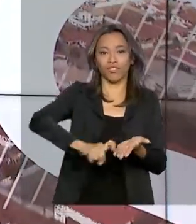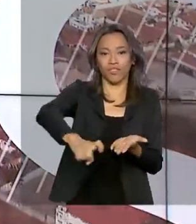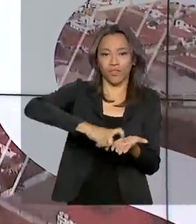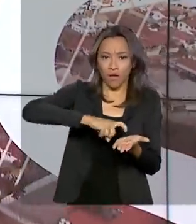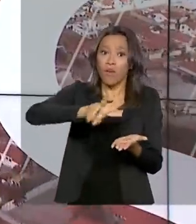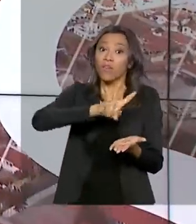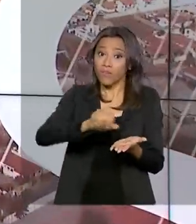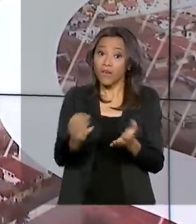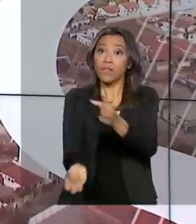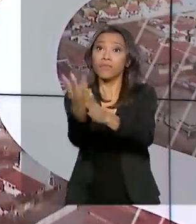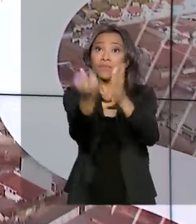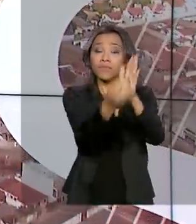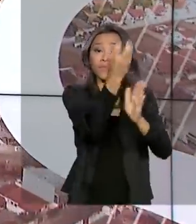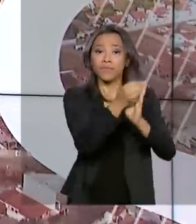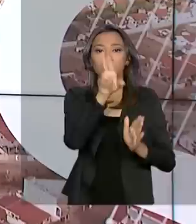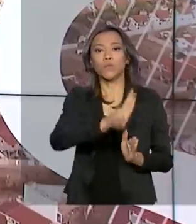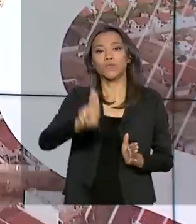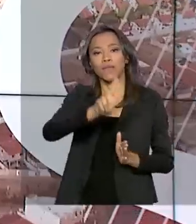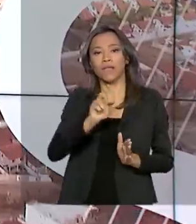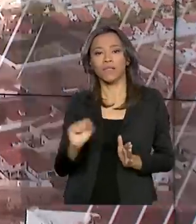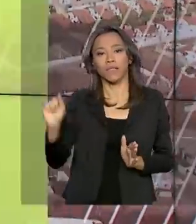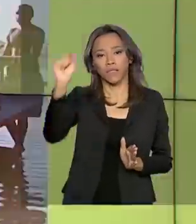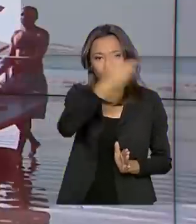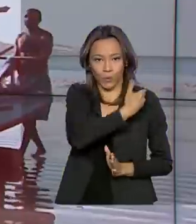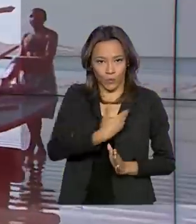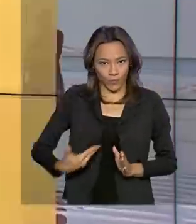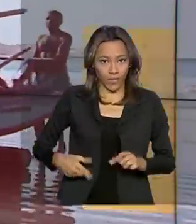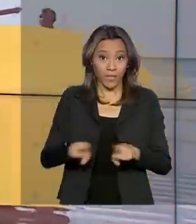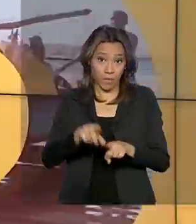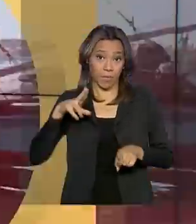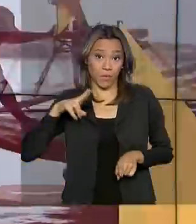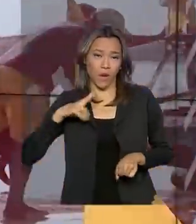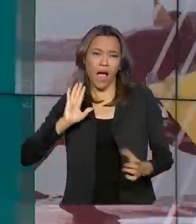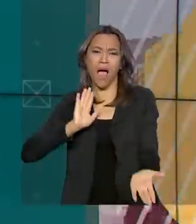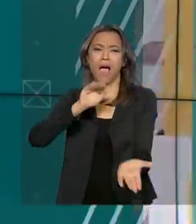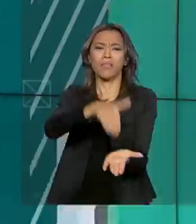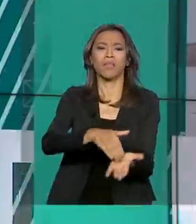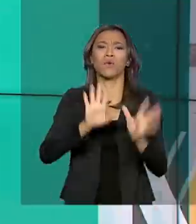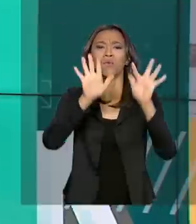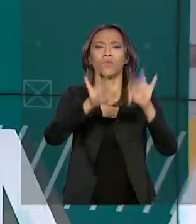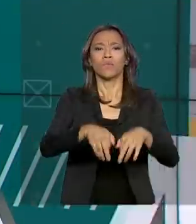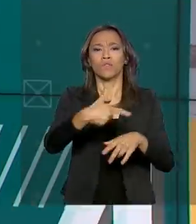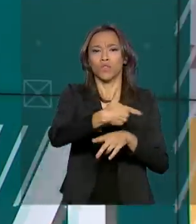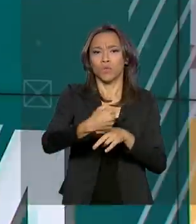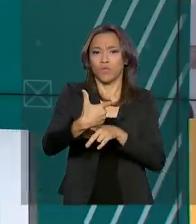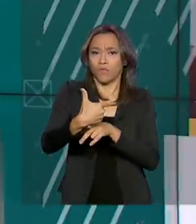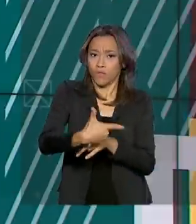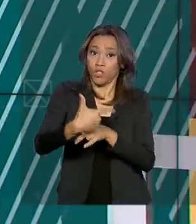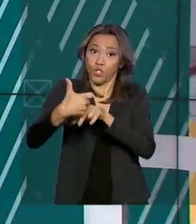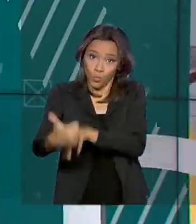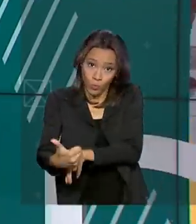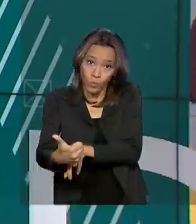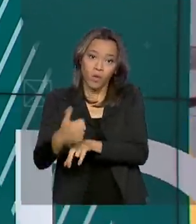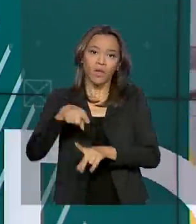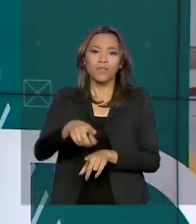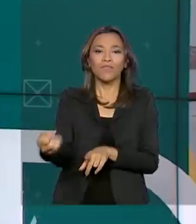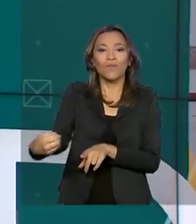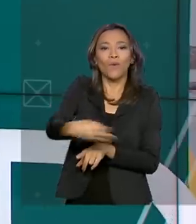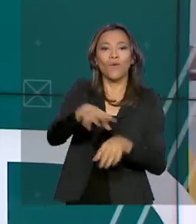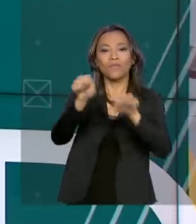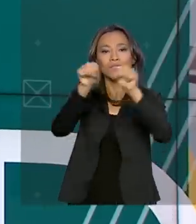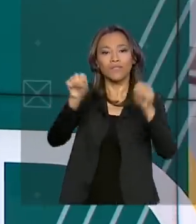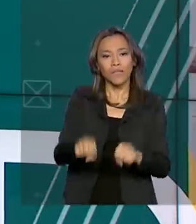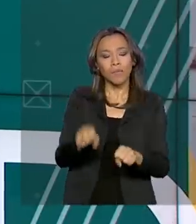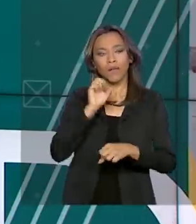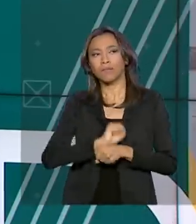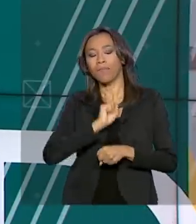instituições de ensino superior públicas e privadas até o fim de 2021. Com o novo sistema, o tempo de espera